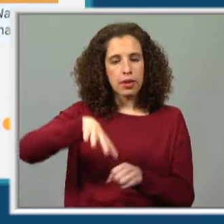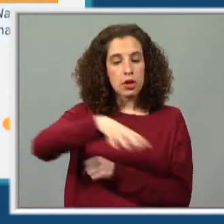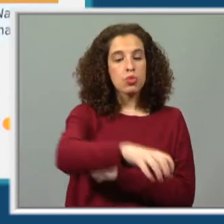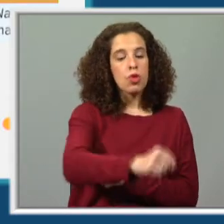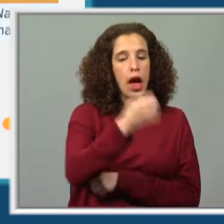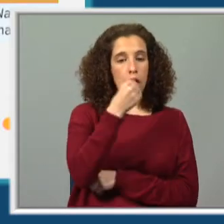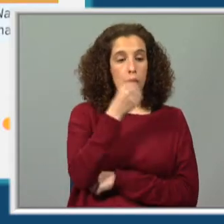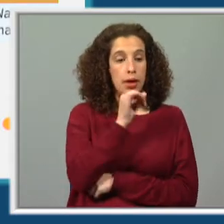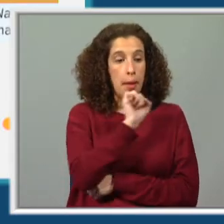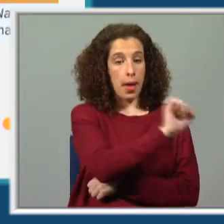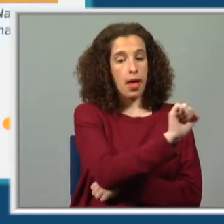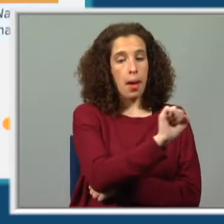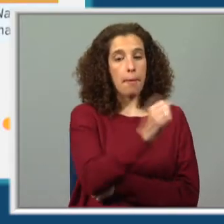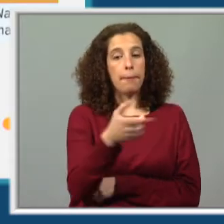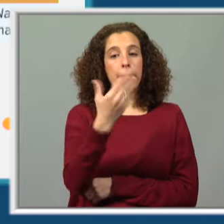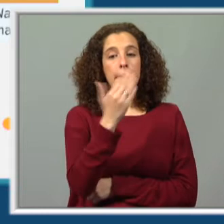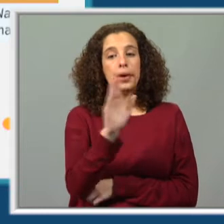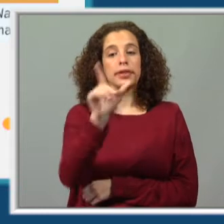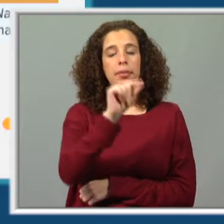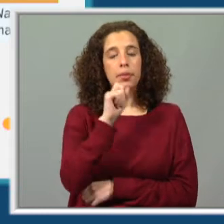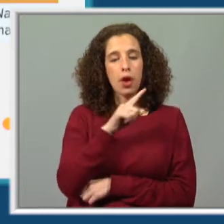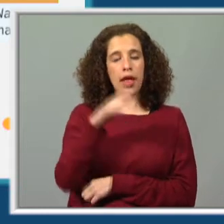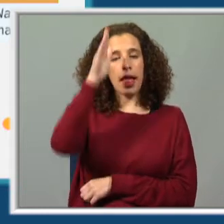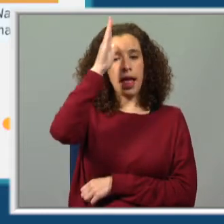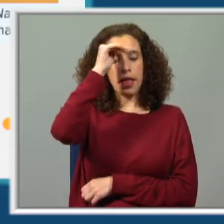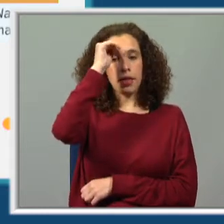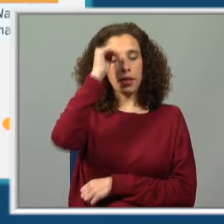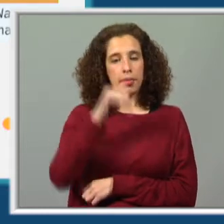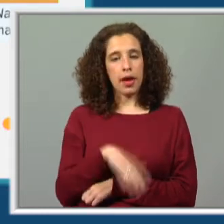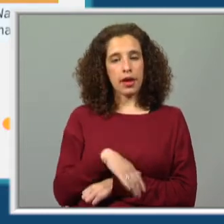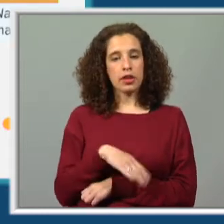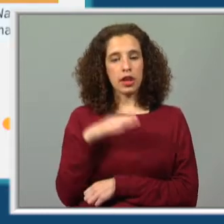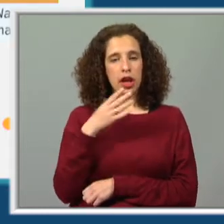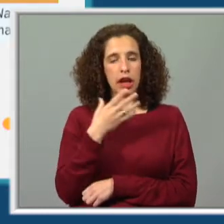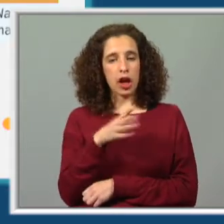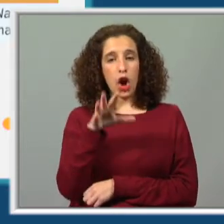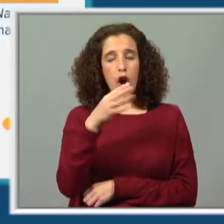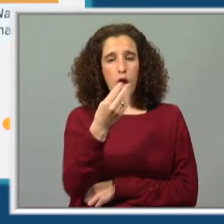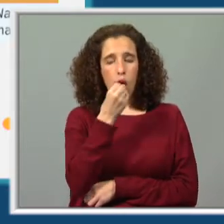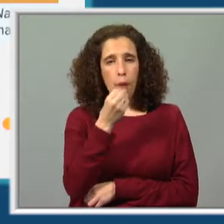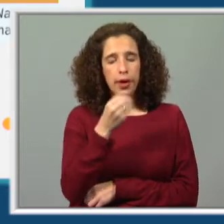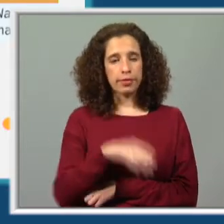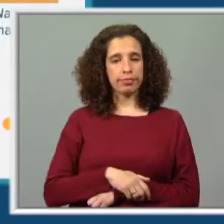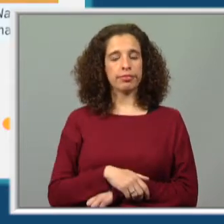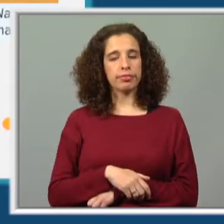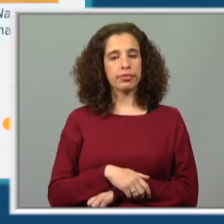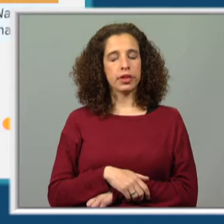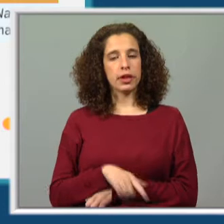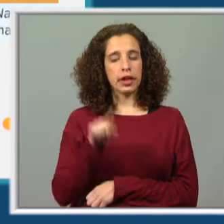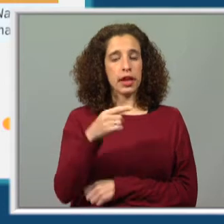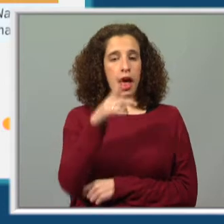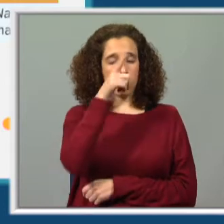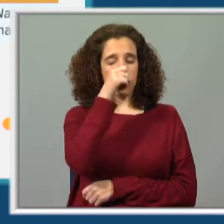comida para si, mas podem ser também o quê? Animais que sejam predadores das formigas. Os soldados daquias comem que elas são o seu